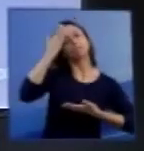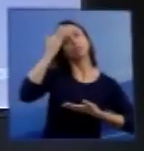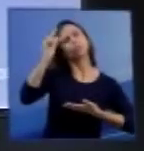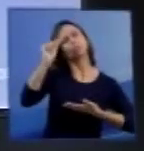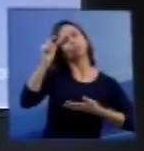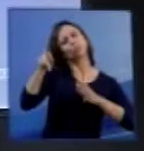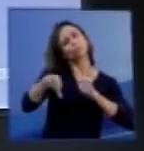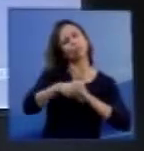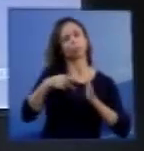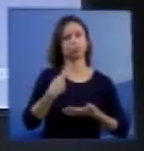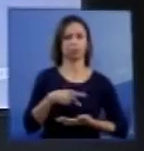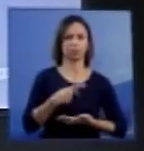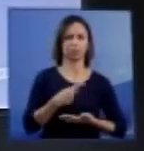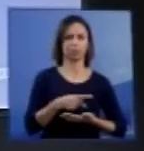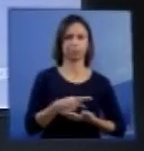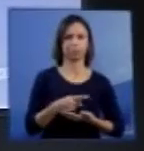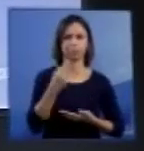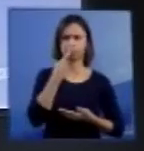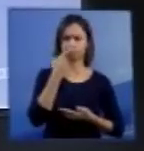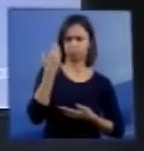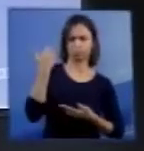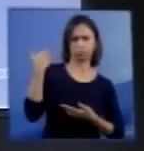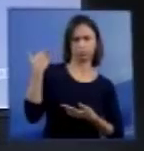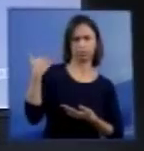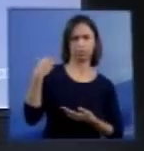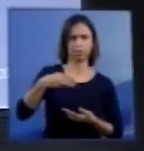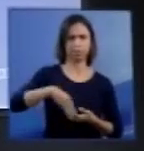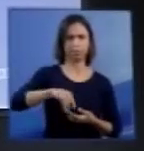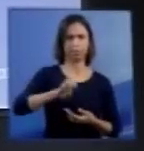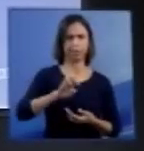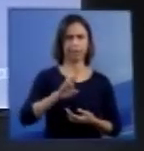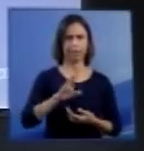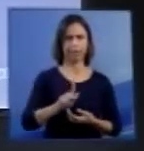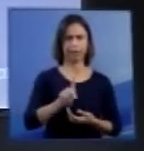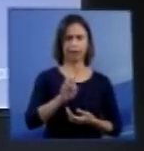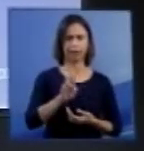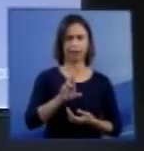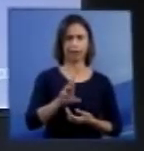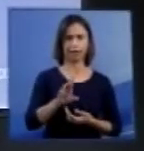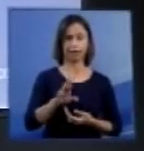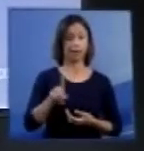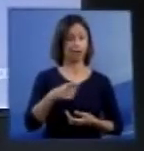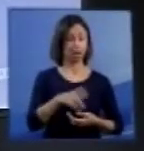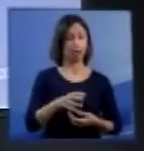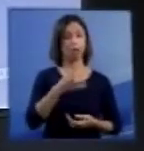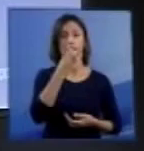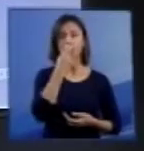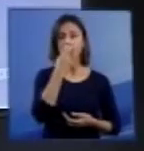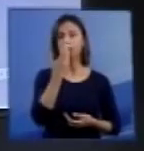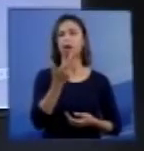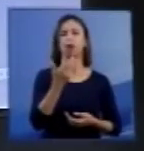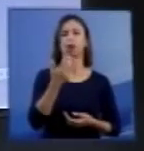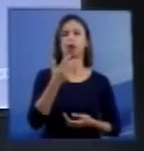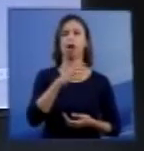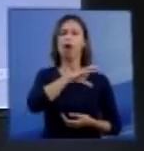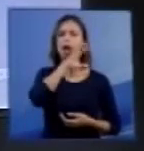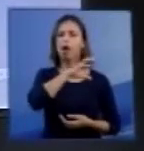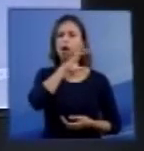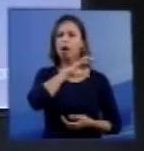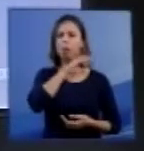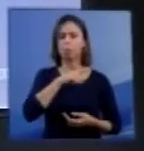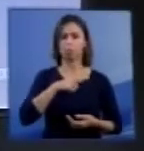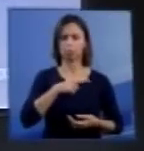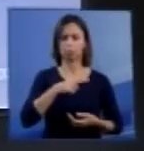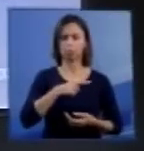Recentemente, Merckx colocou que em mamíferos o núcleo do sistema de controle da